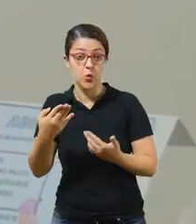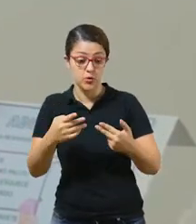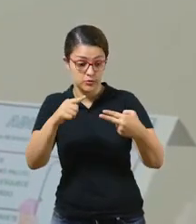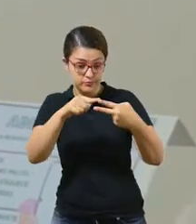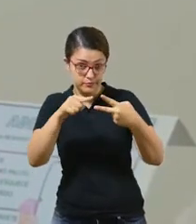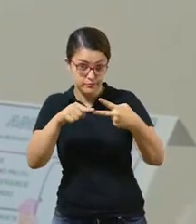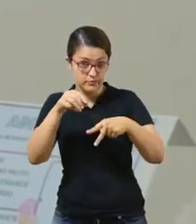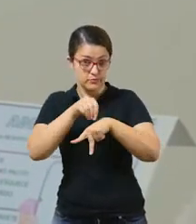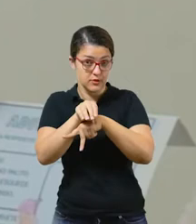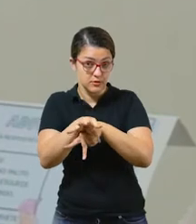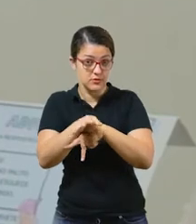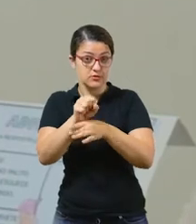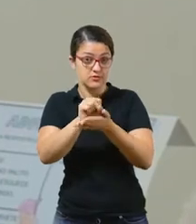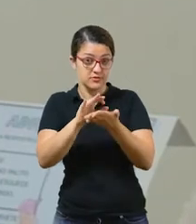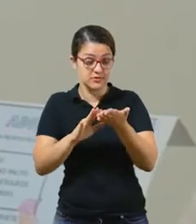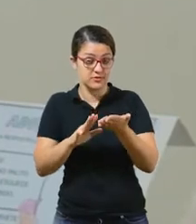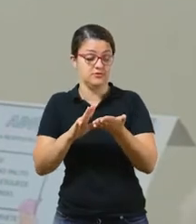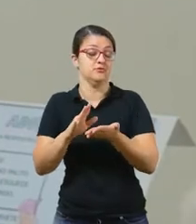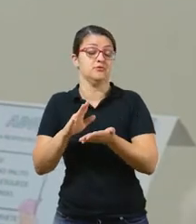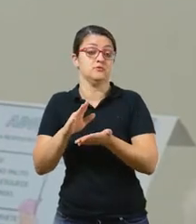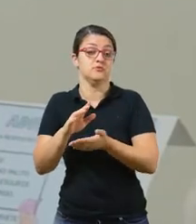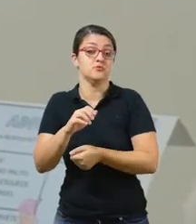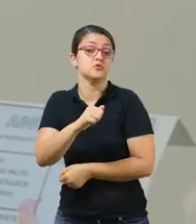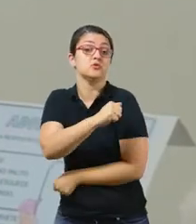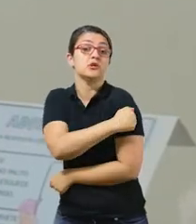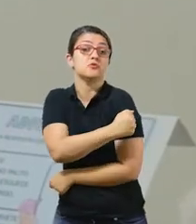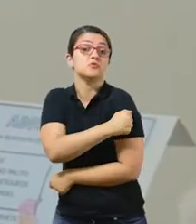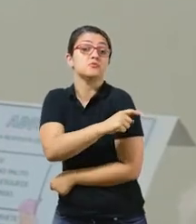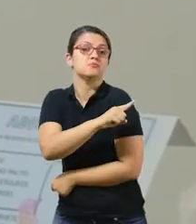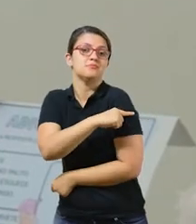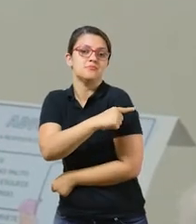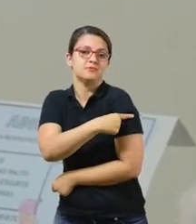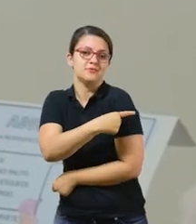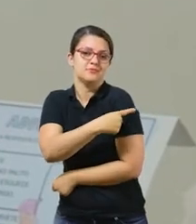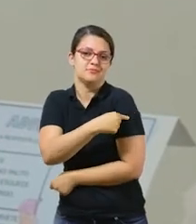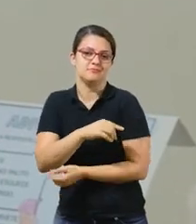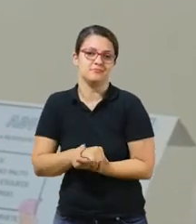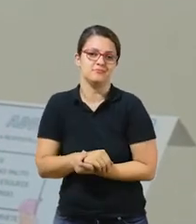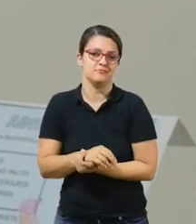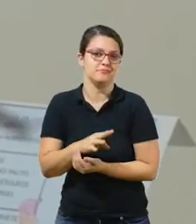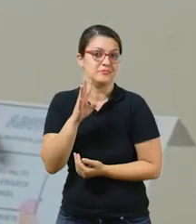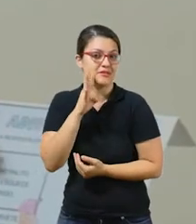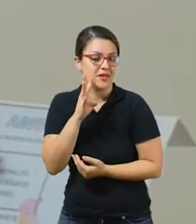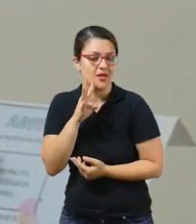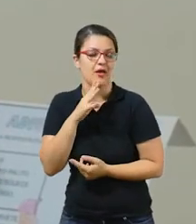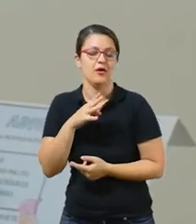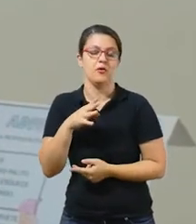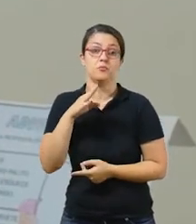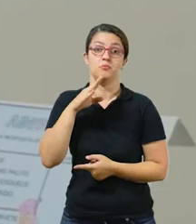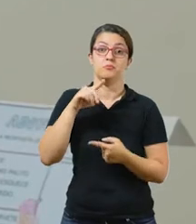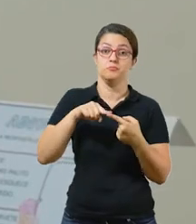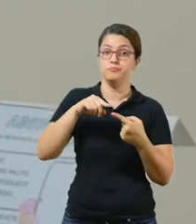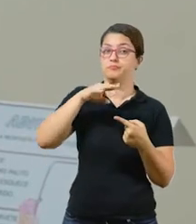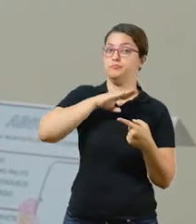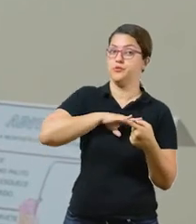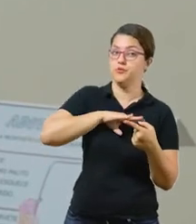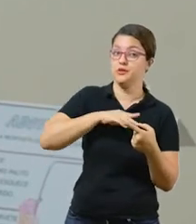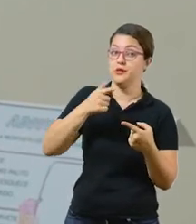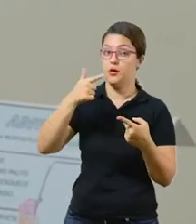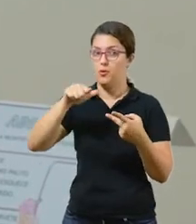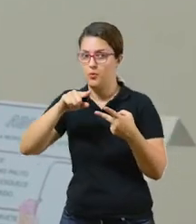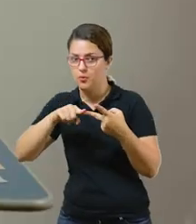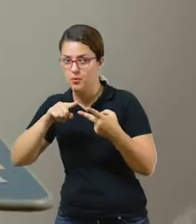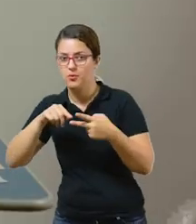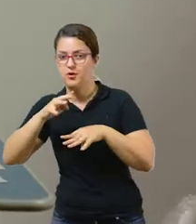sugestões de atividades para as crianças do primeiro ano, tá? Duas atividades bem interessantes, uma de língua portuguesa e a outra de